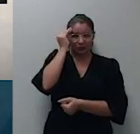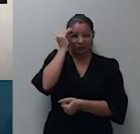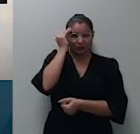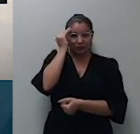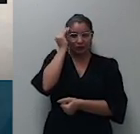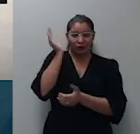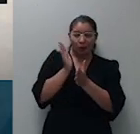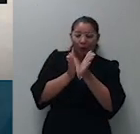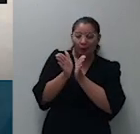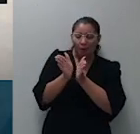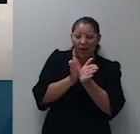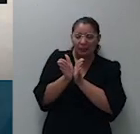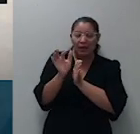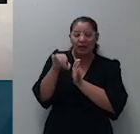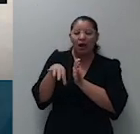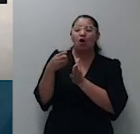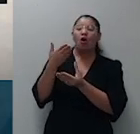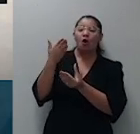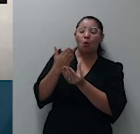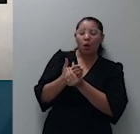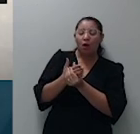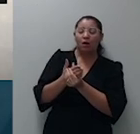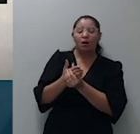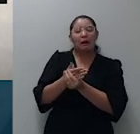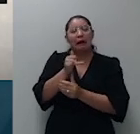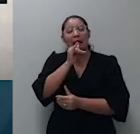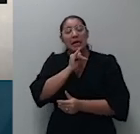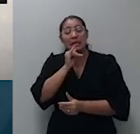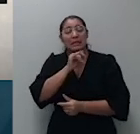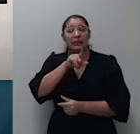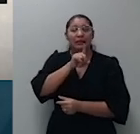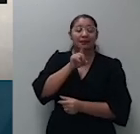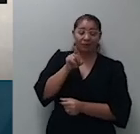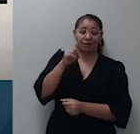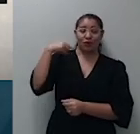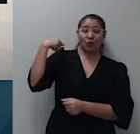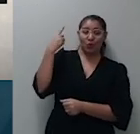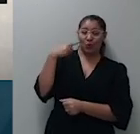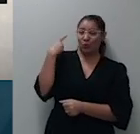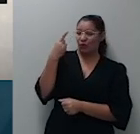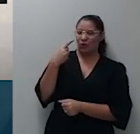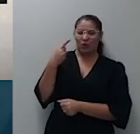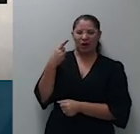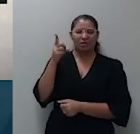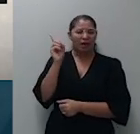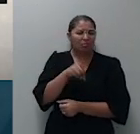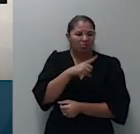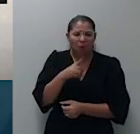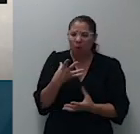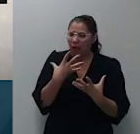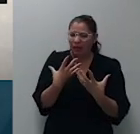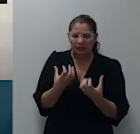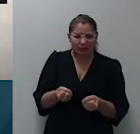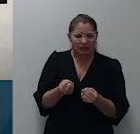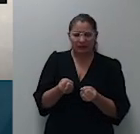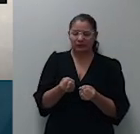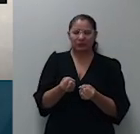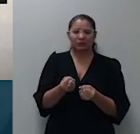ainda que por advogado desprovido de poderes específicos para receber a citação,